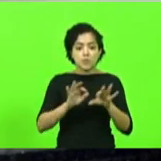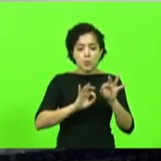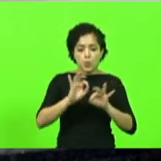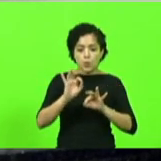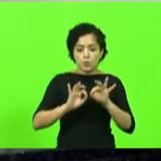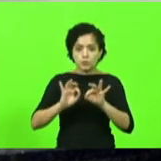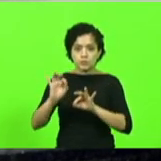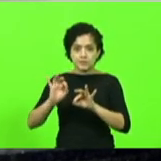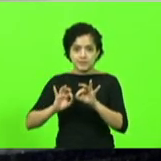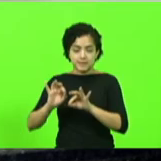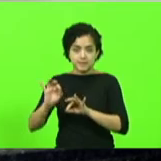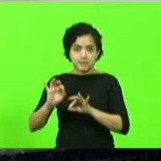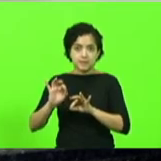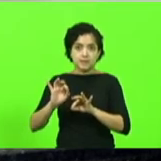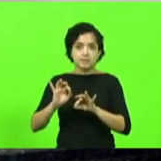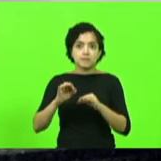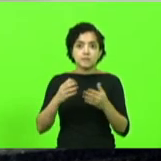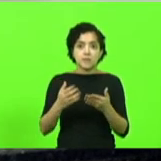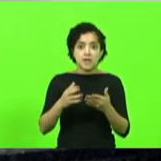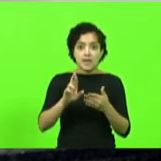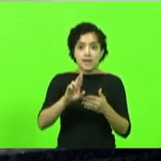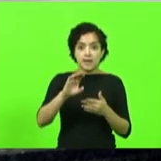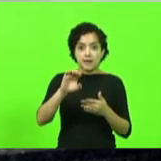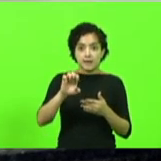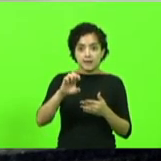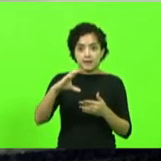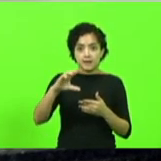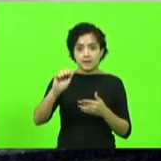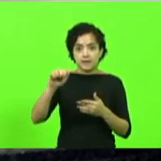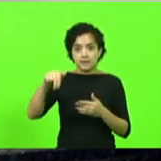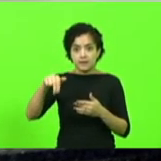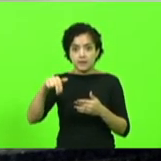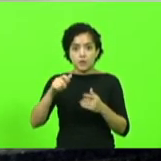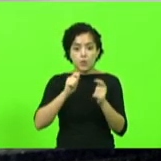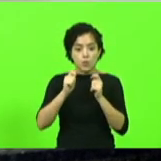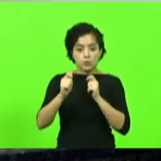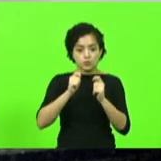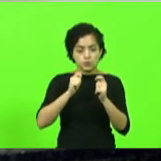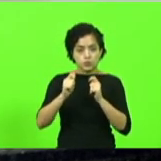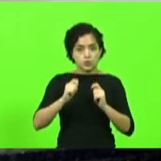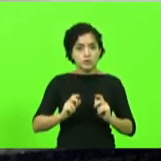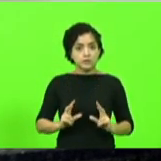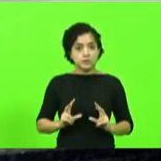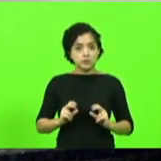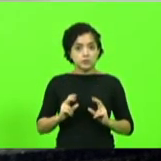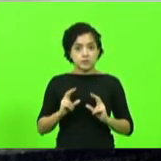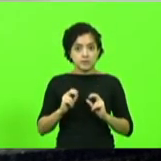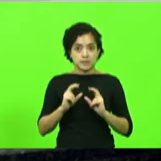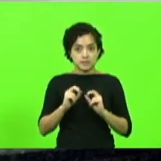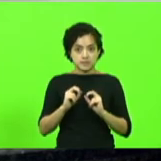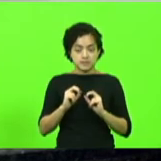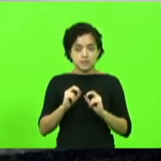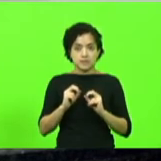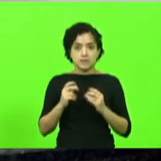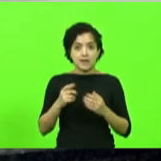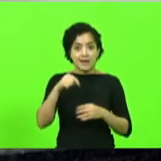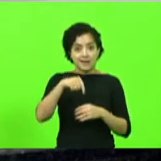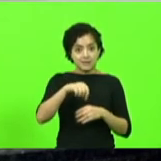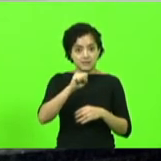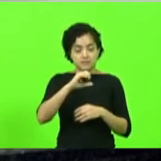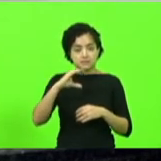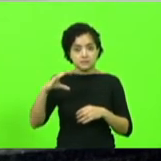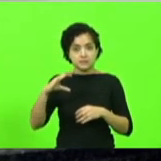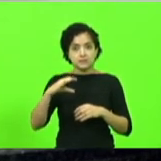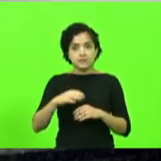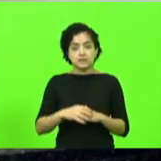a RECAM, que é rede de controle do câncer em Santa Catarina,